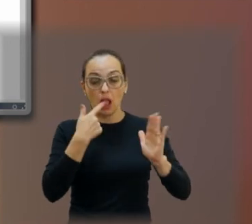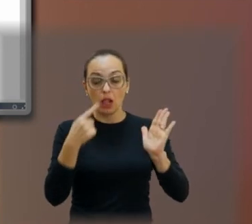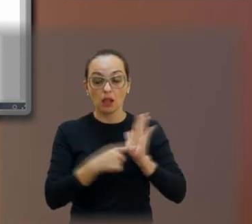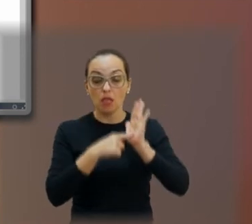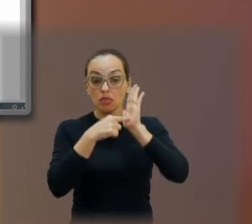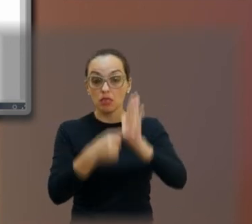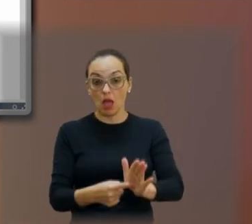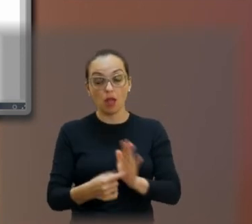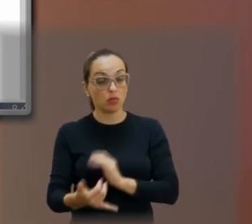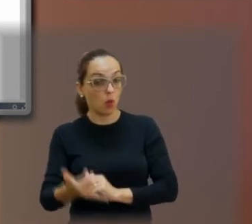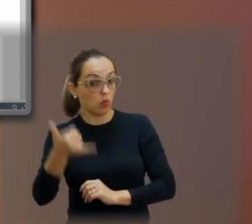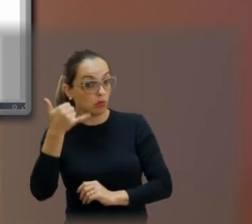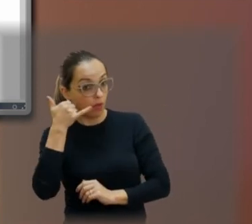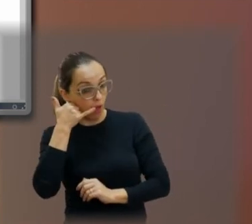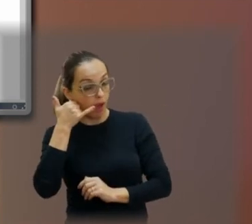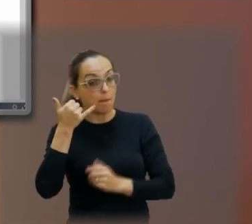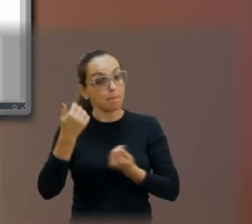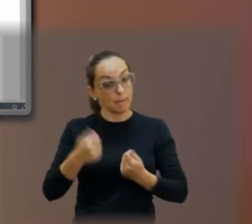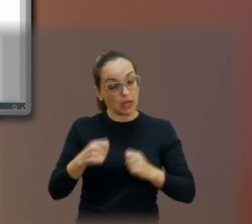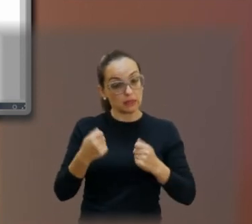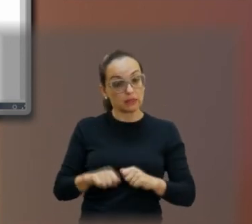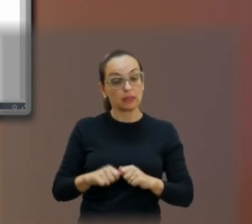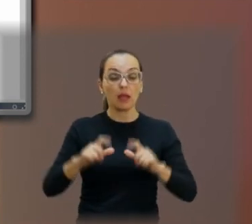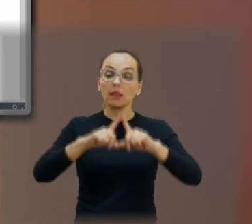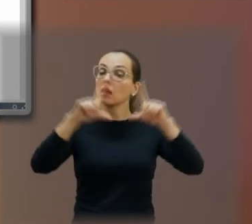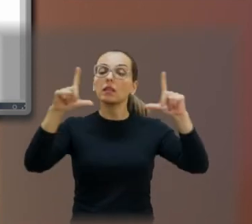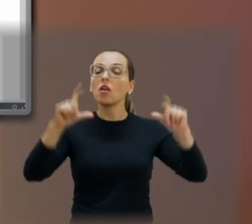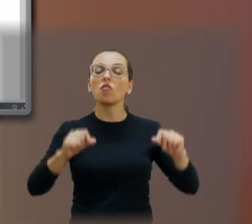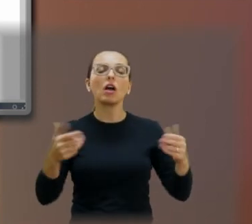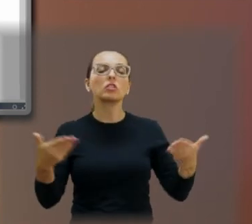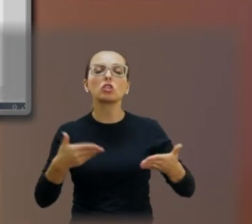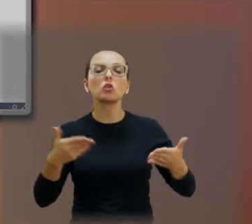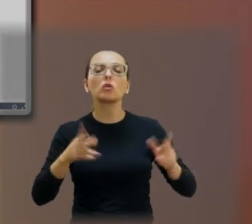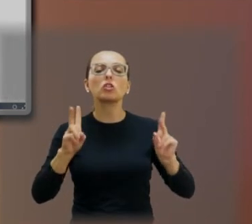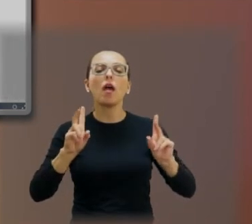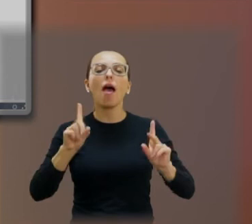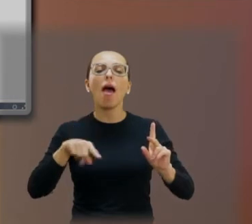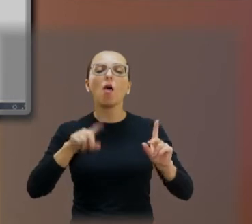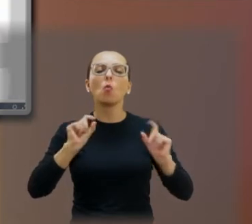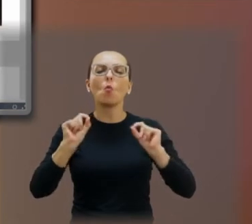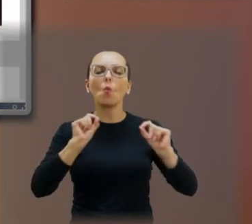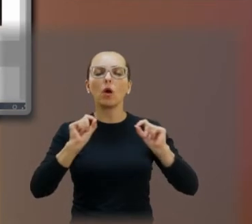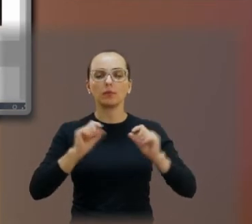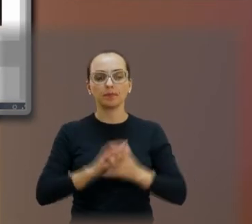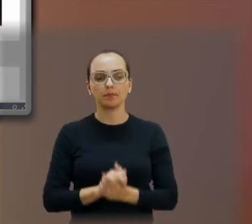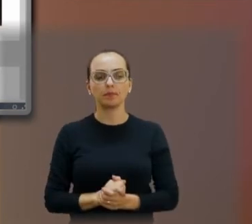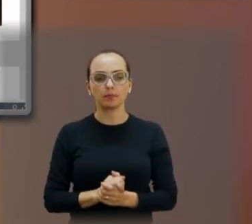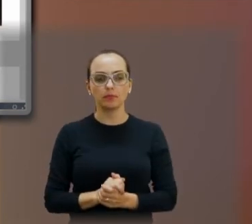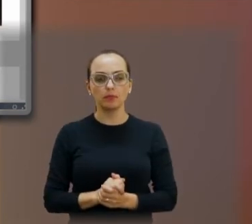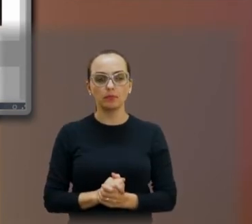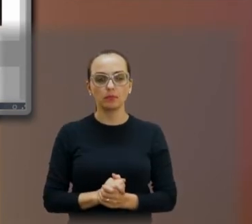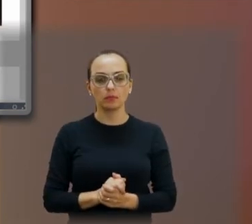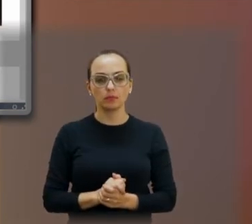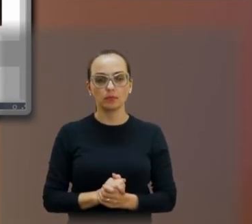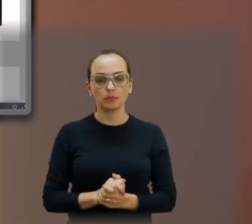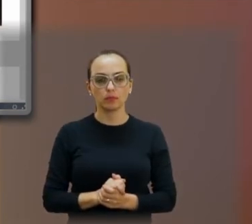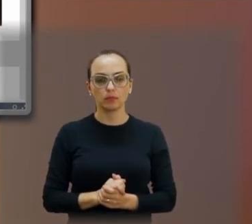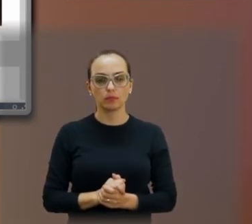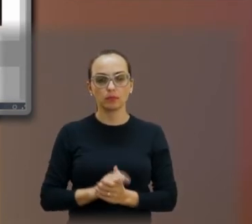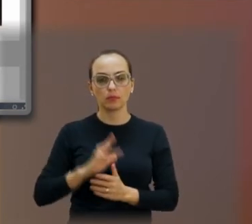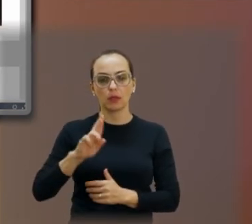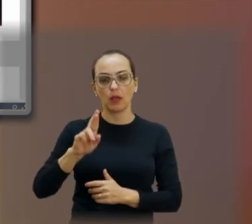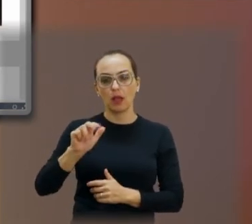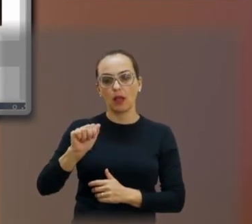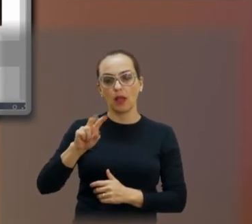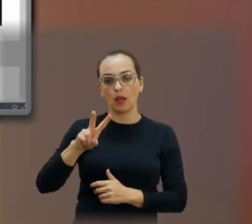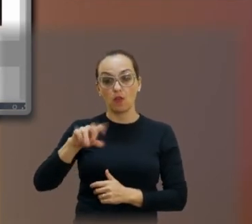-1595. E a nossa frase para a reflexão de hoje, que é o próximo, por favor, é de Ravis Kankar.